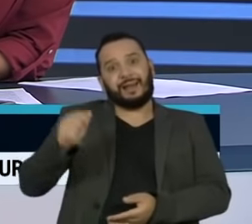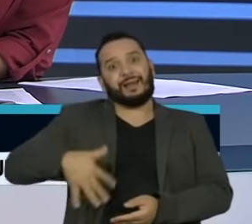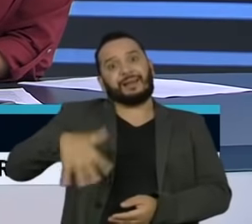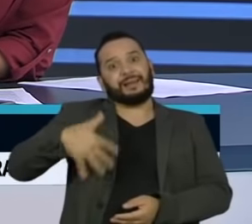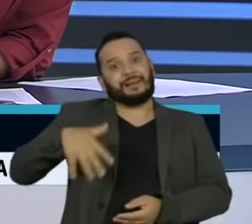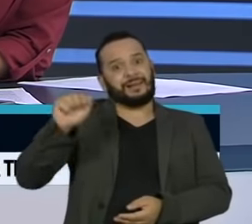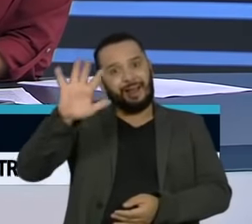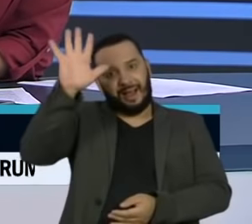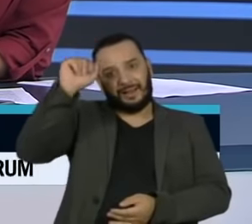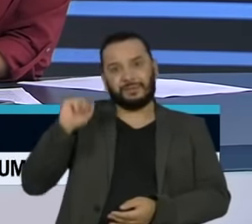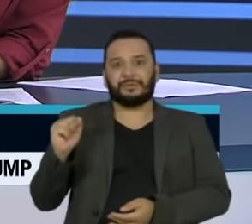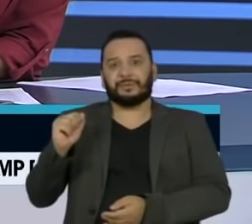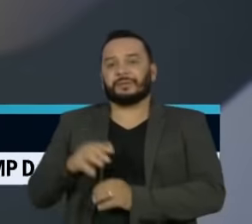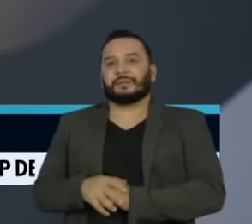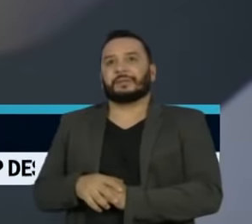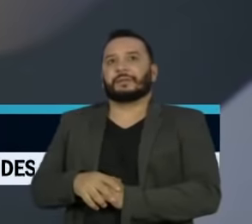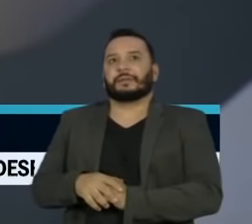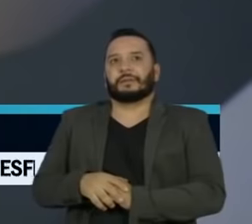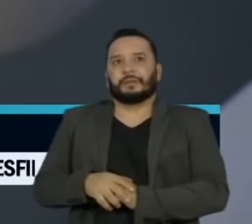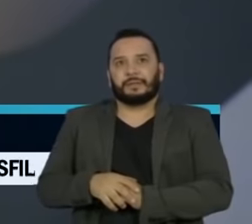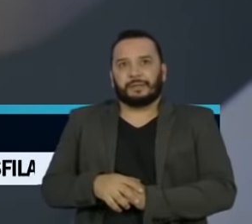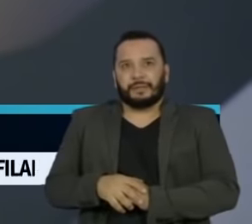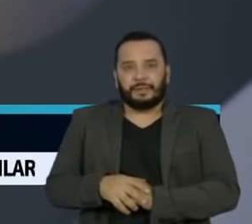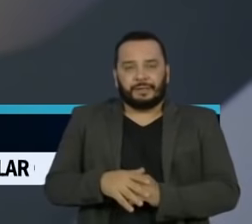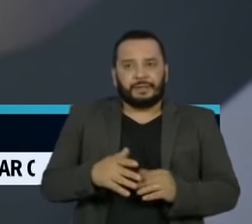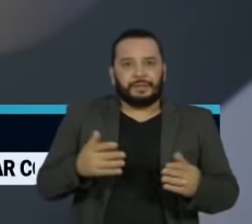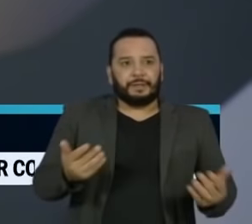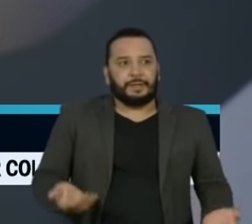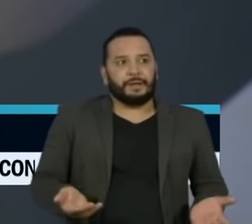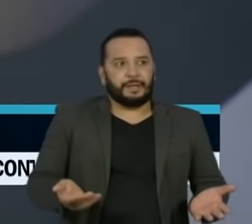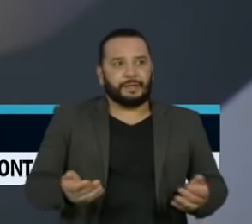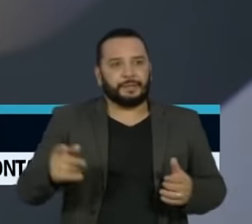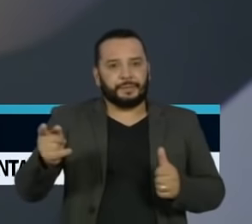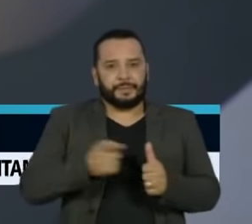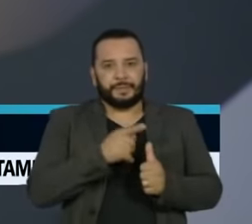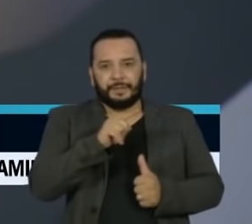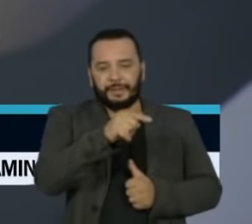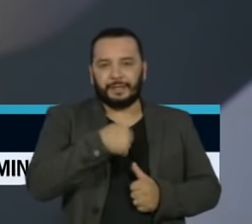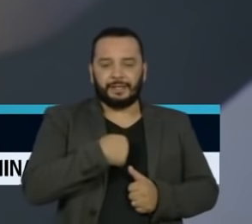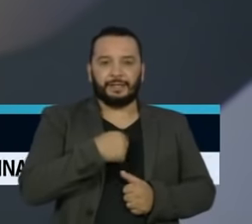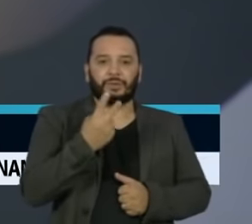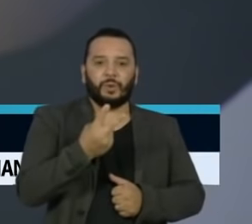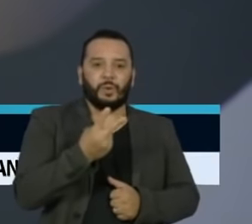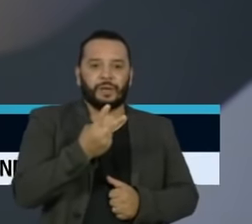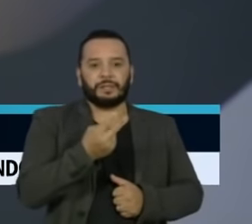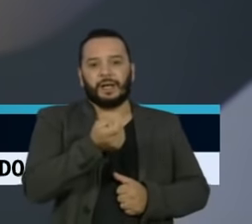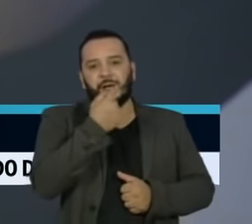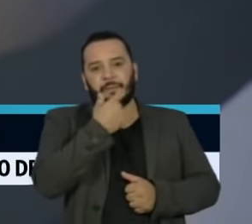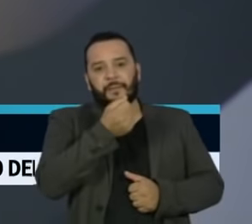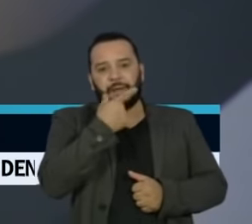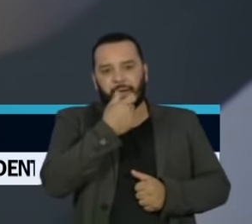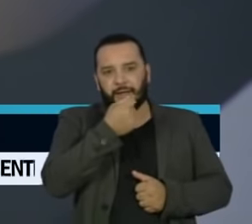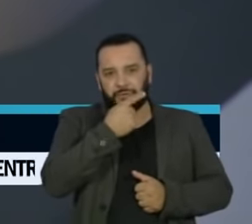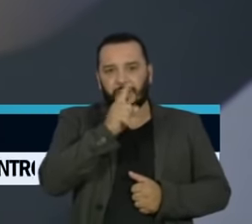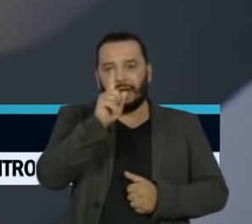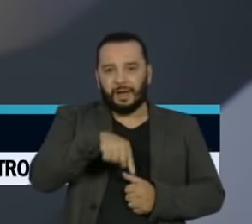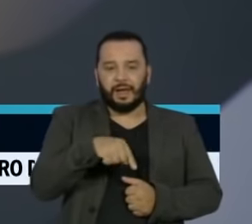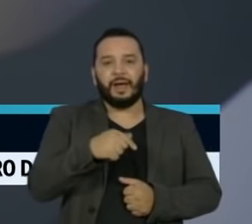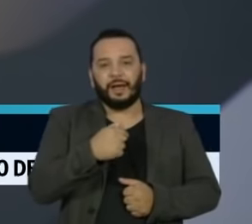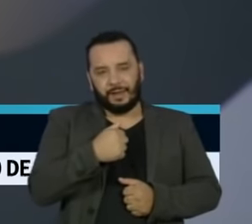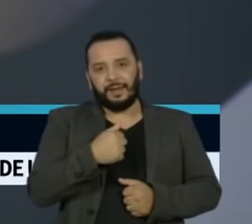dose exagerada. Olha, Karen, primeiro, ele tomou dois medicamentos que são medicamentos indicados para